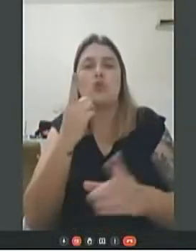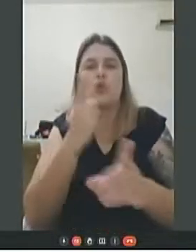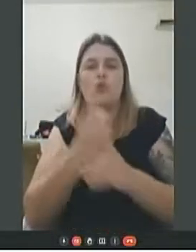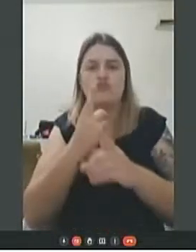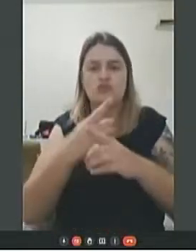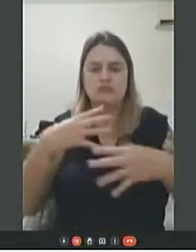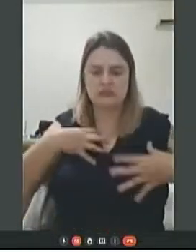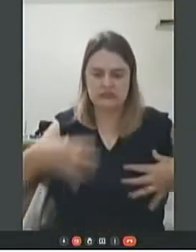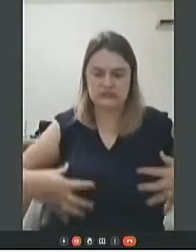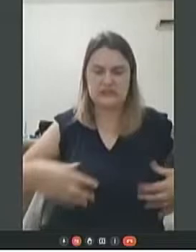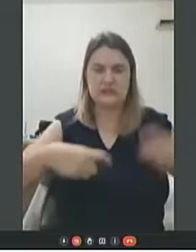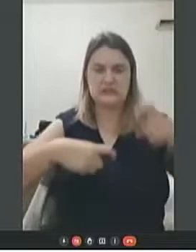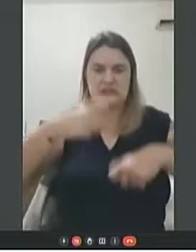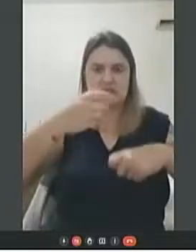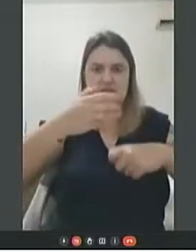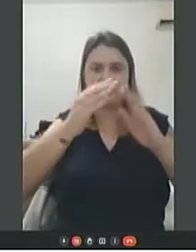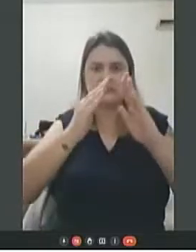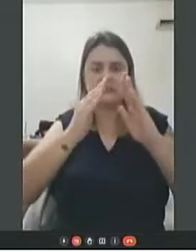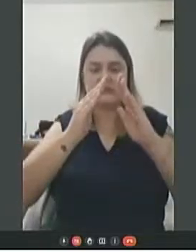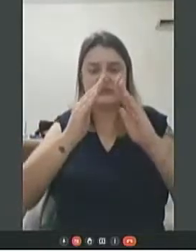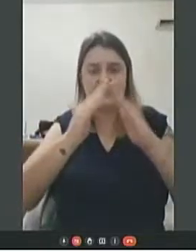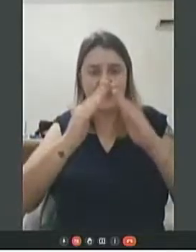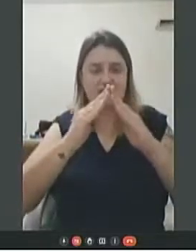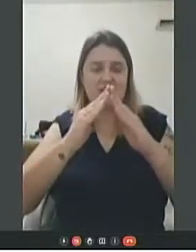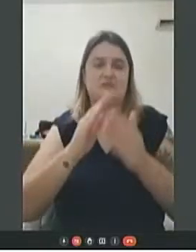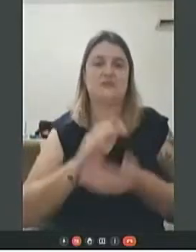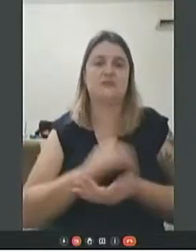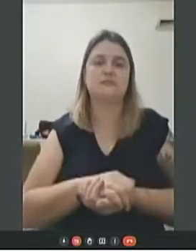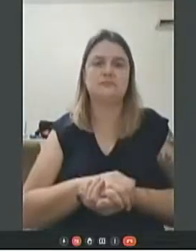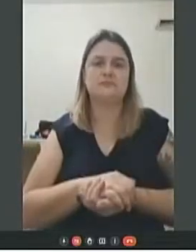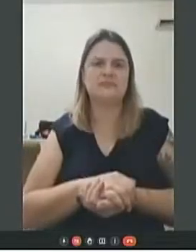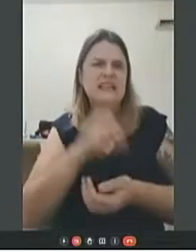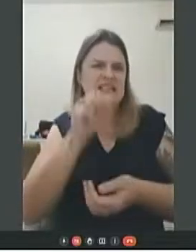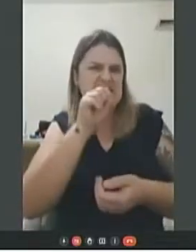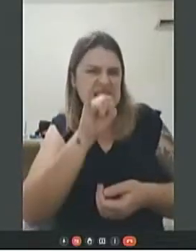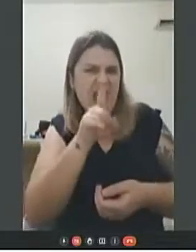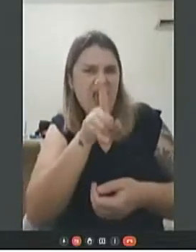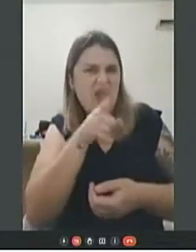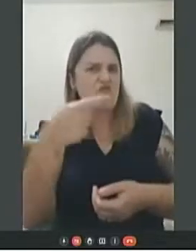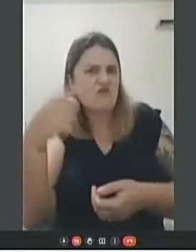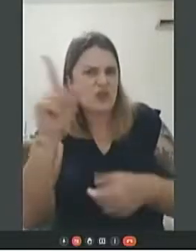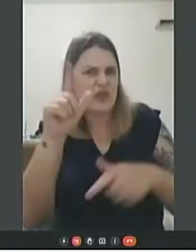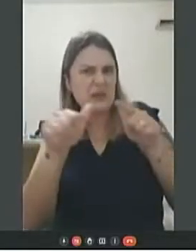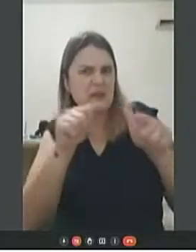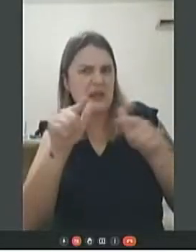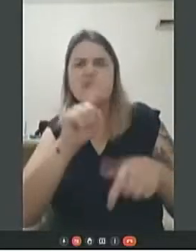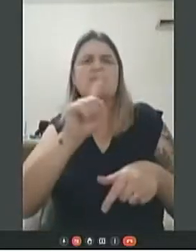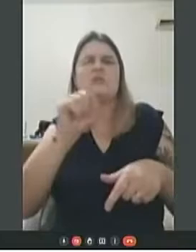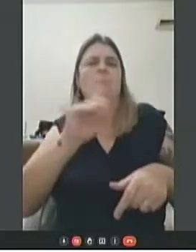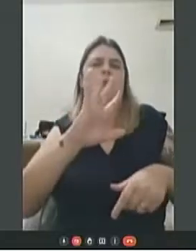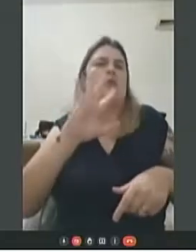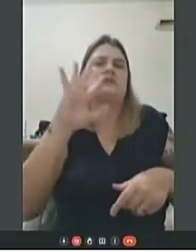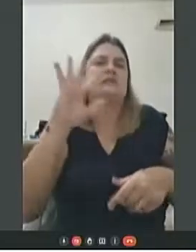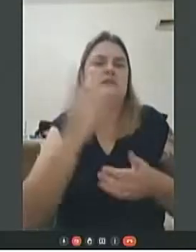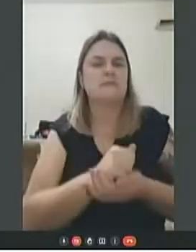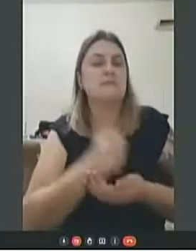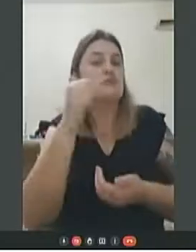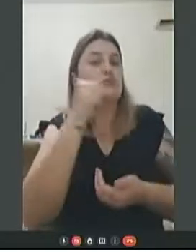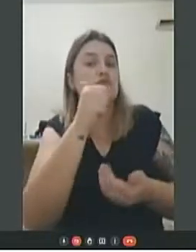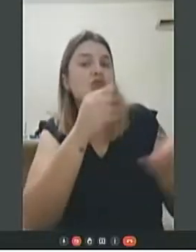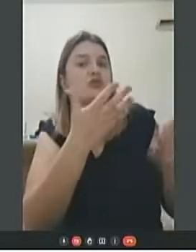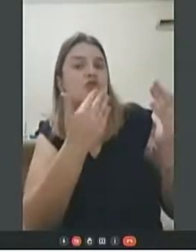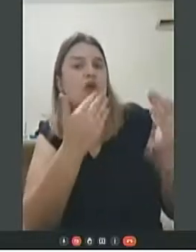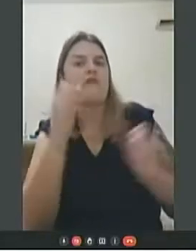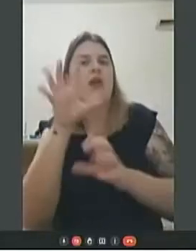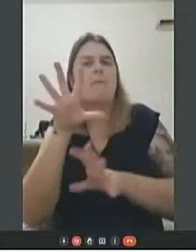estupro dentro de casa na Zona Norte. Se ela estivesse trabalhando, isso não aconteceria. Jovem é atacada e